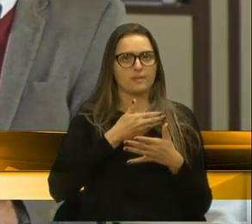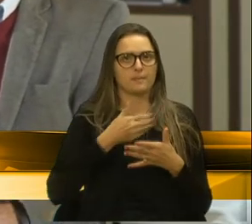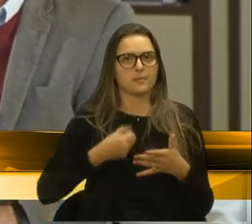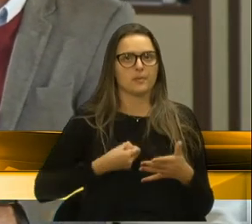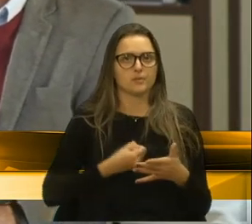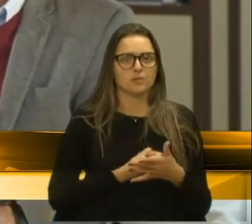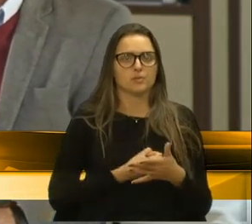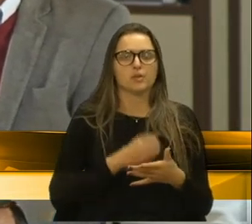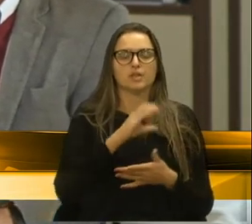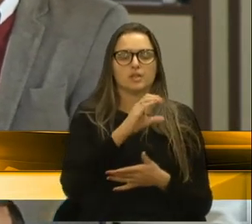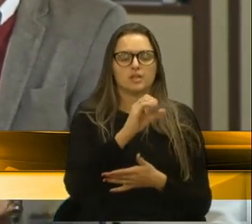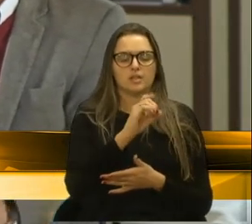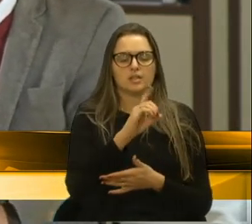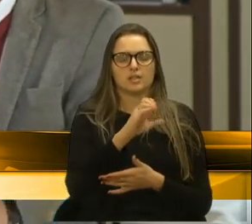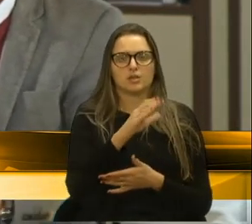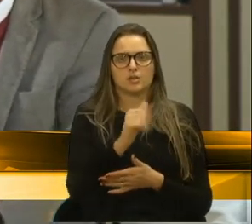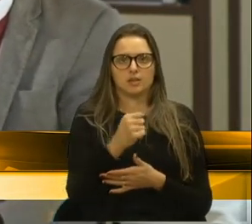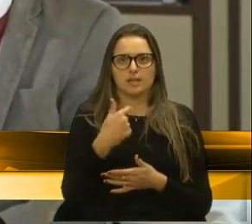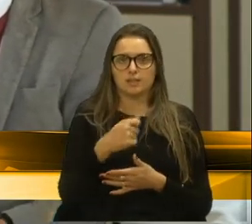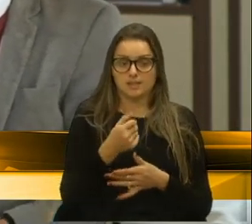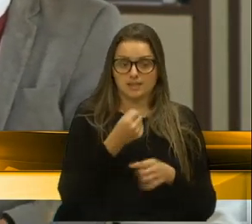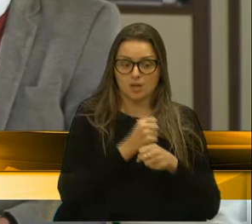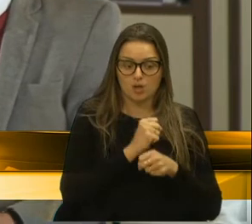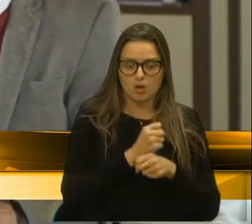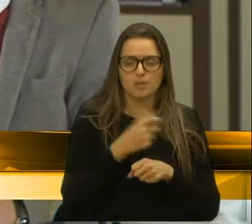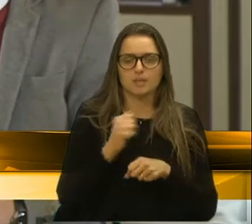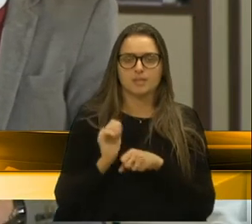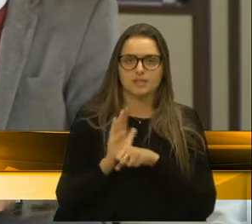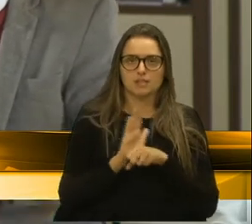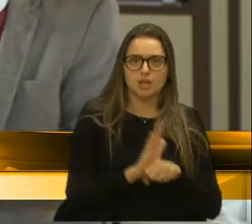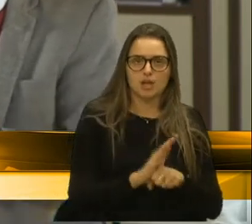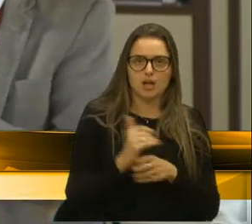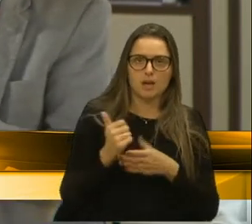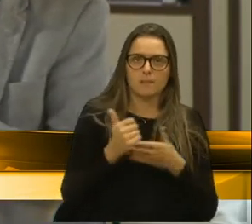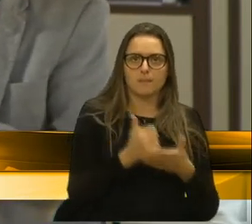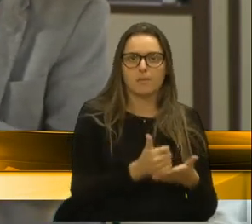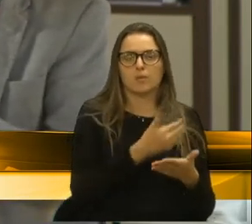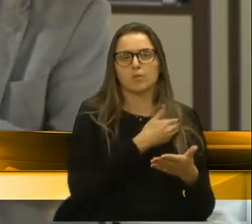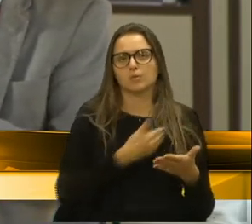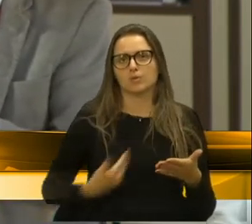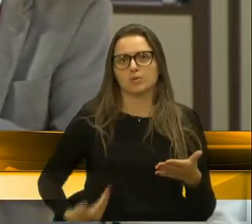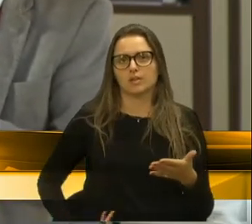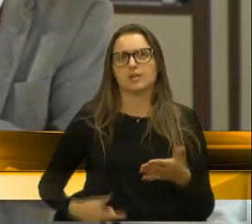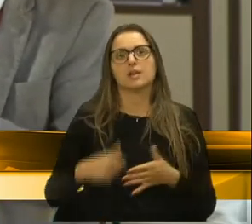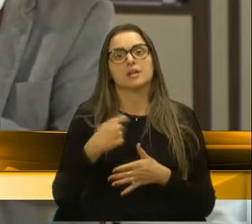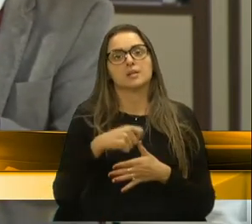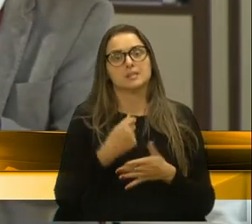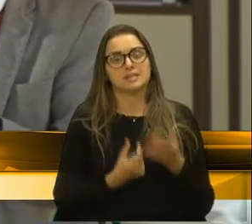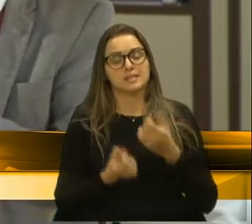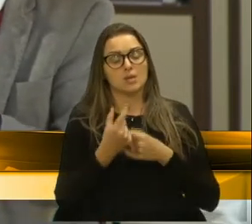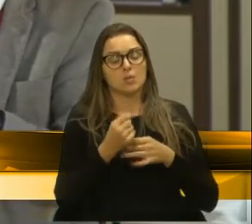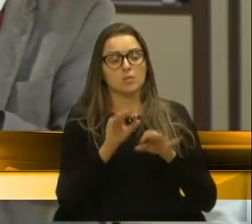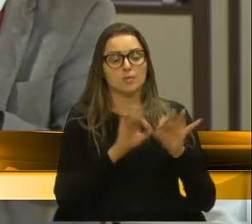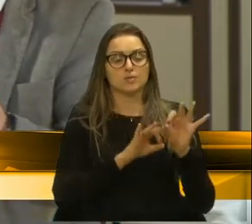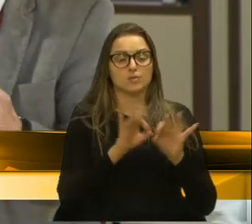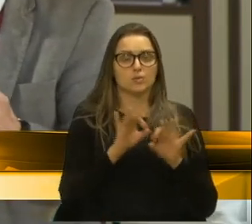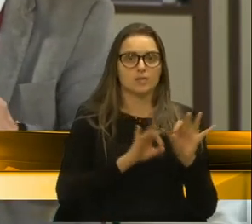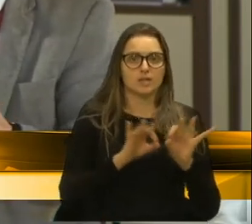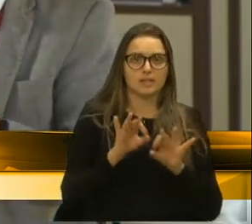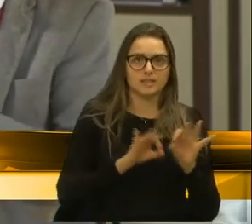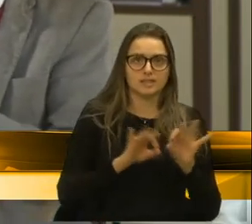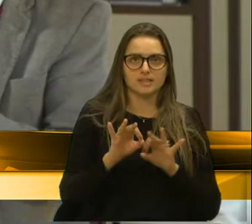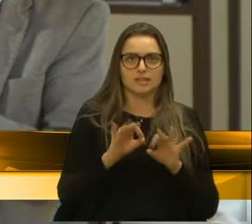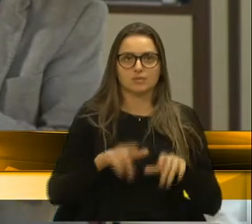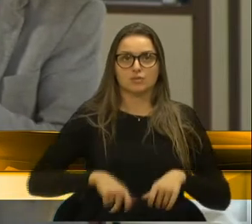a Codeca agora precisa de obras, precisa de ajuda. Precisa, provavelmente, de alguns ajustes internos lá, de questão de